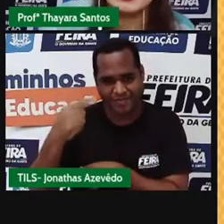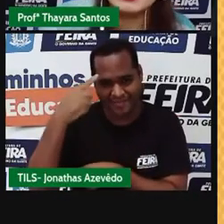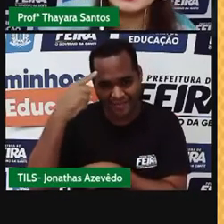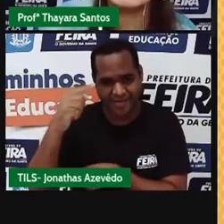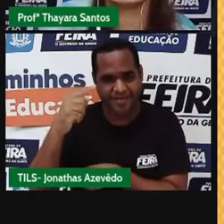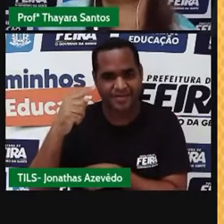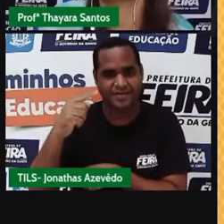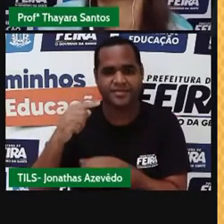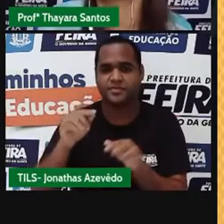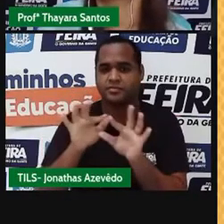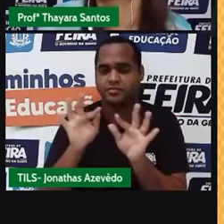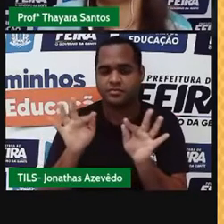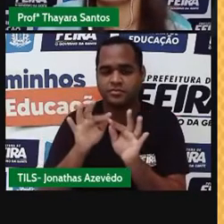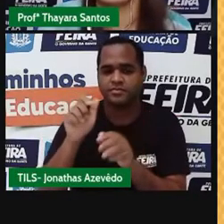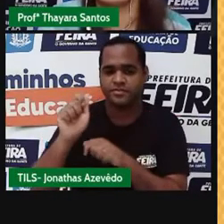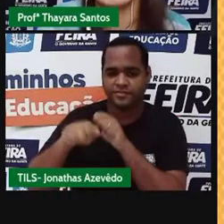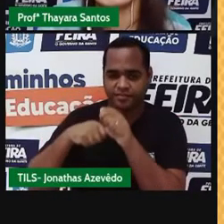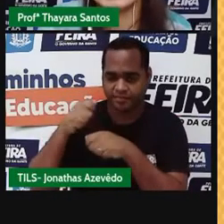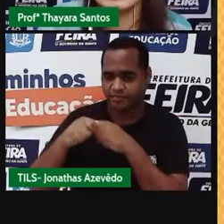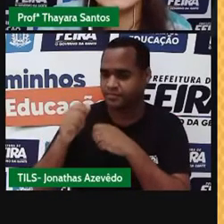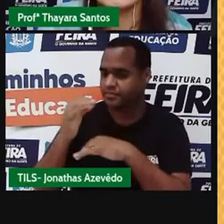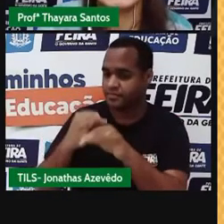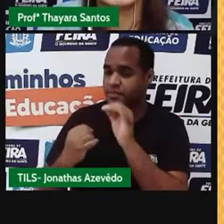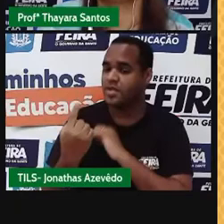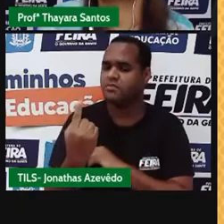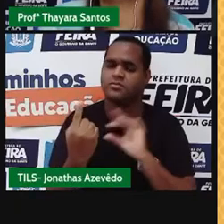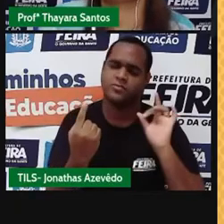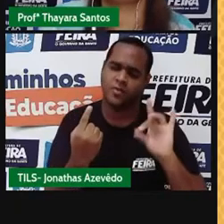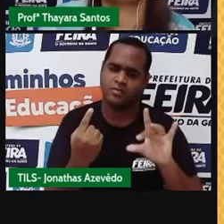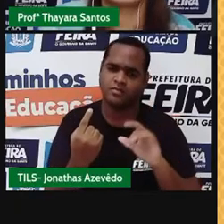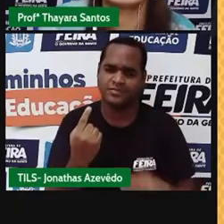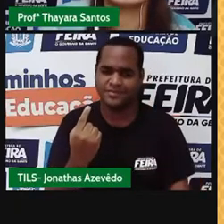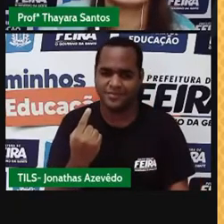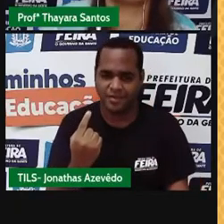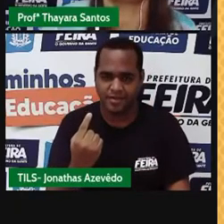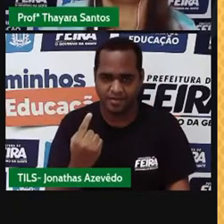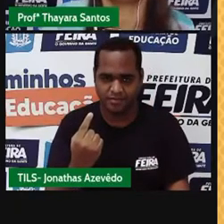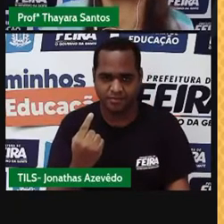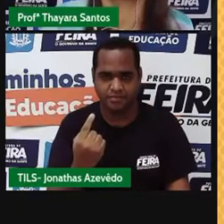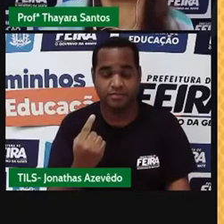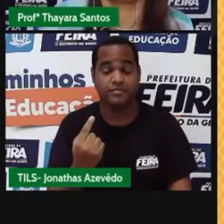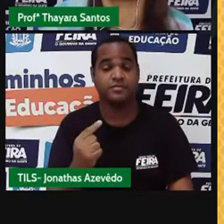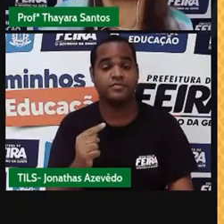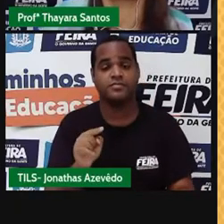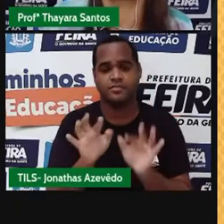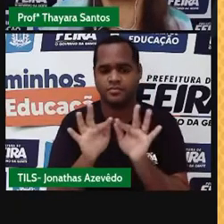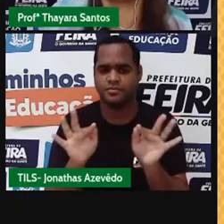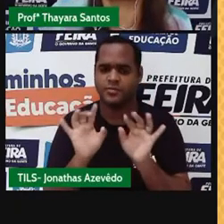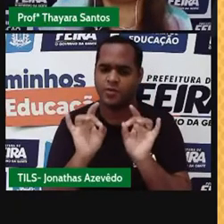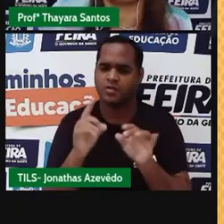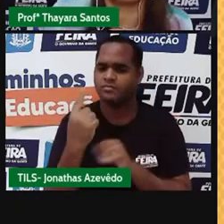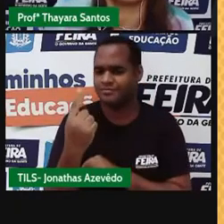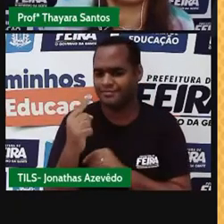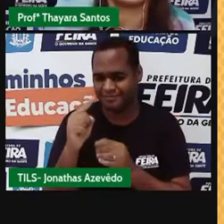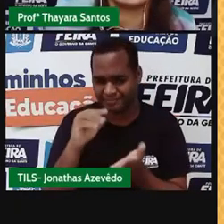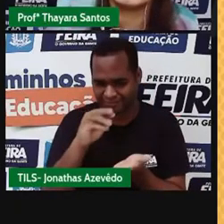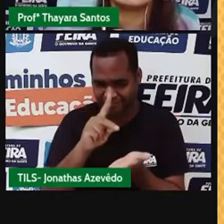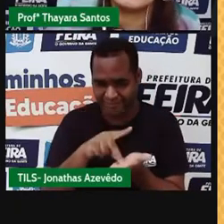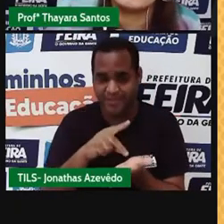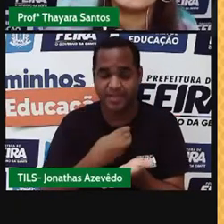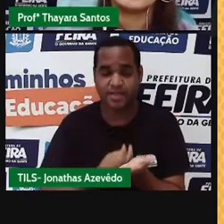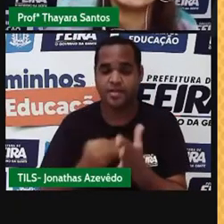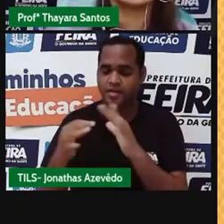são simples e as substâncias que são compostas. As substâncias simples, elas são formadas por átomos de um mesmo elemento